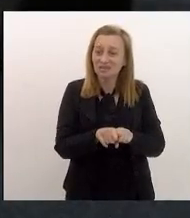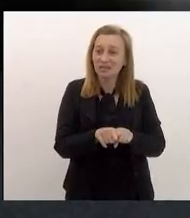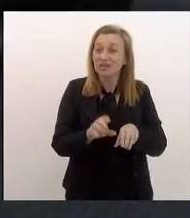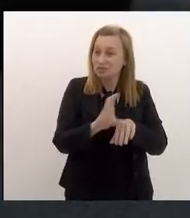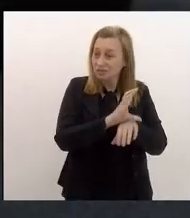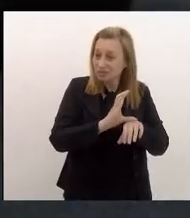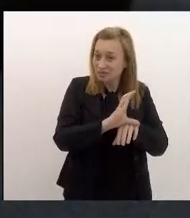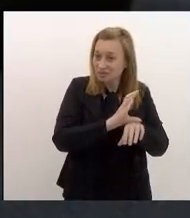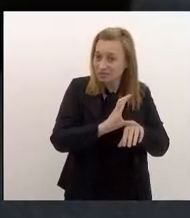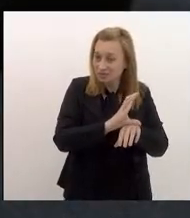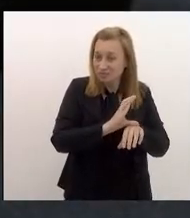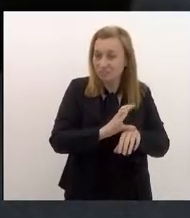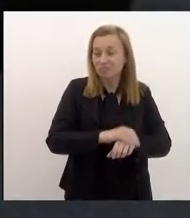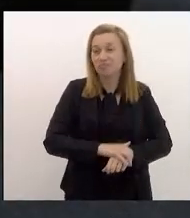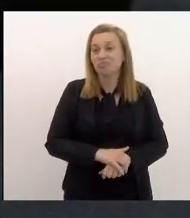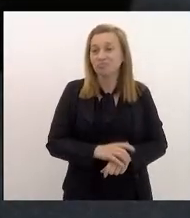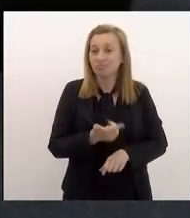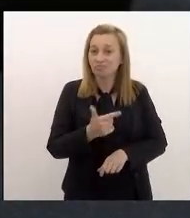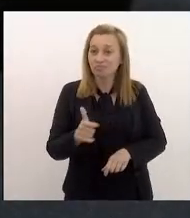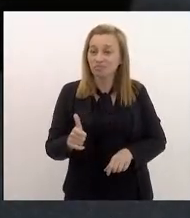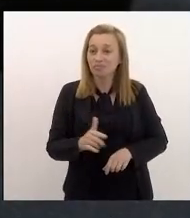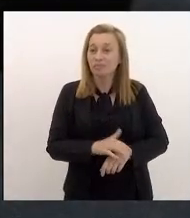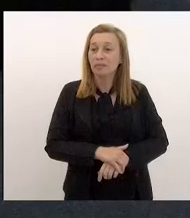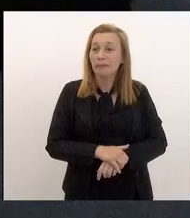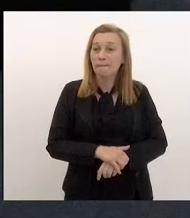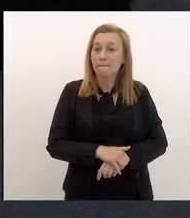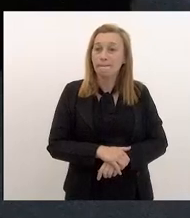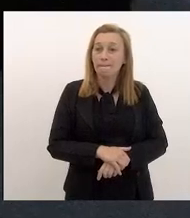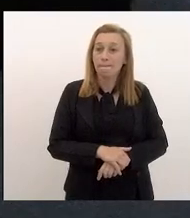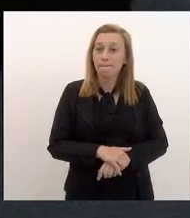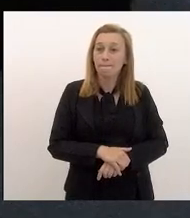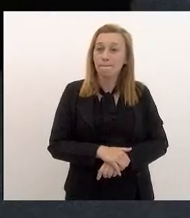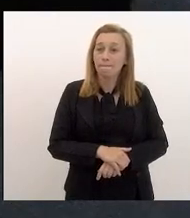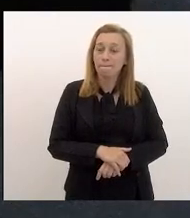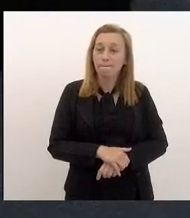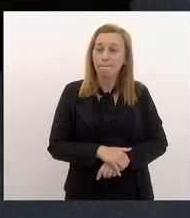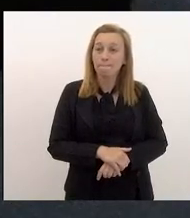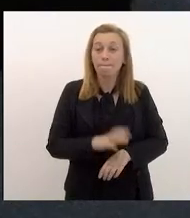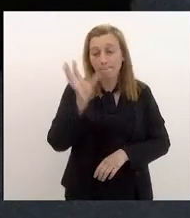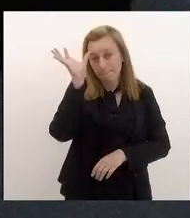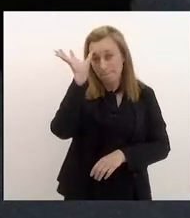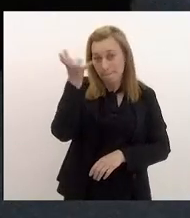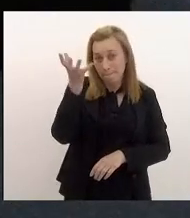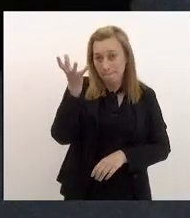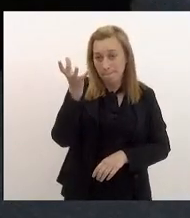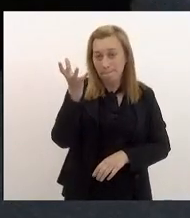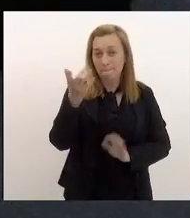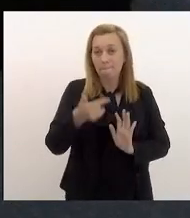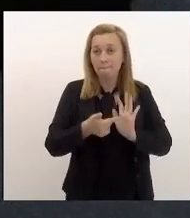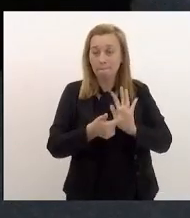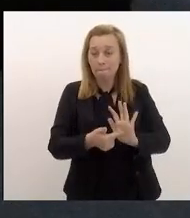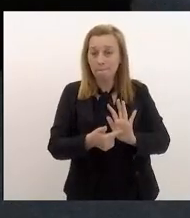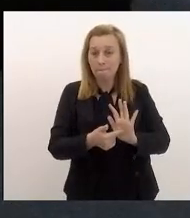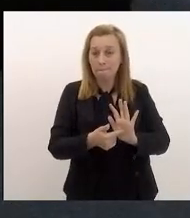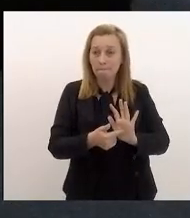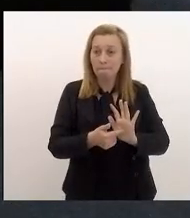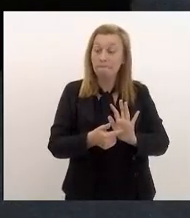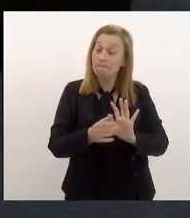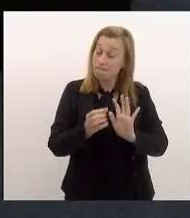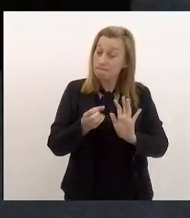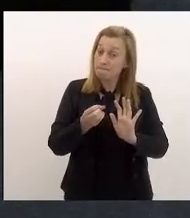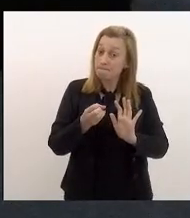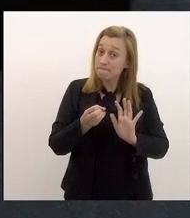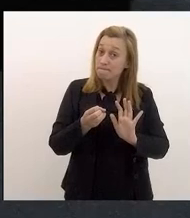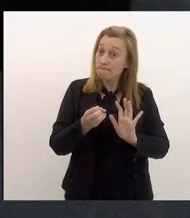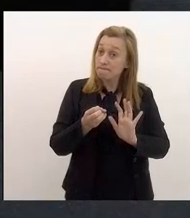inconstitucional. e eu verifico que a solução dada foi bastante engenhosa.